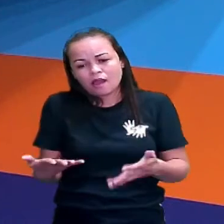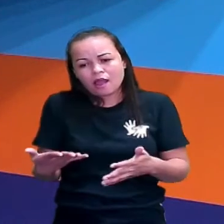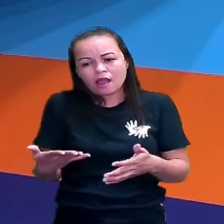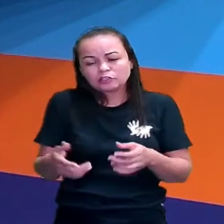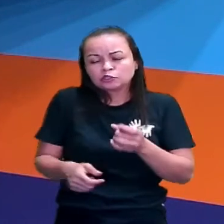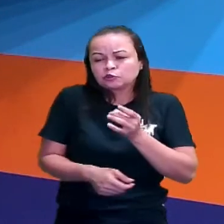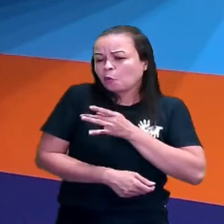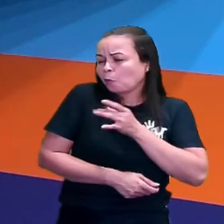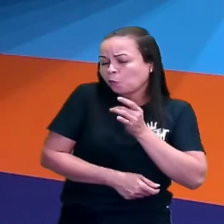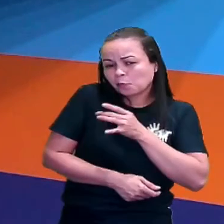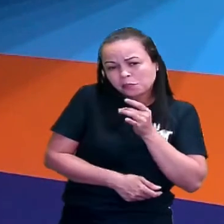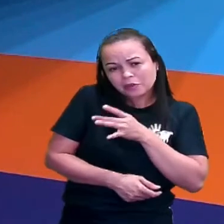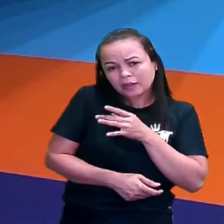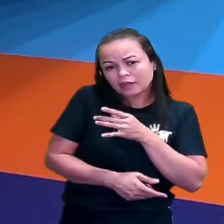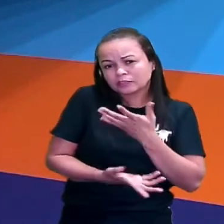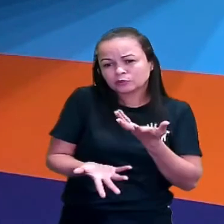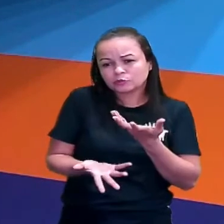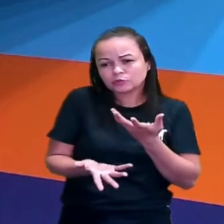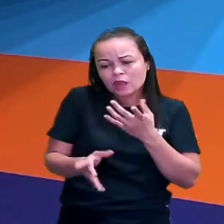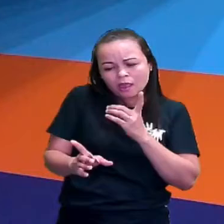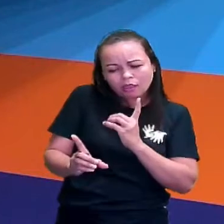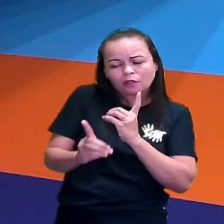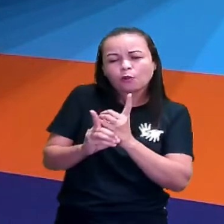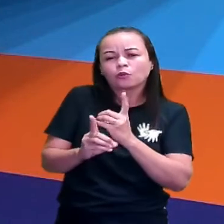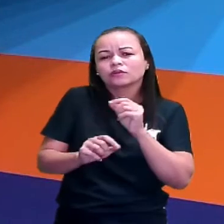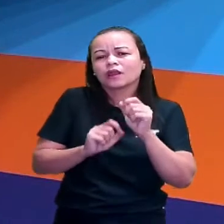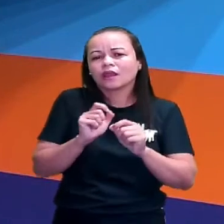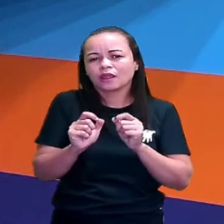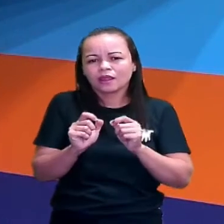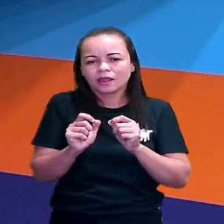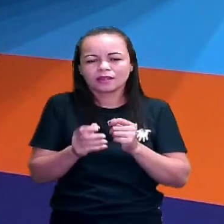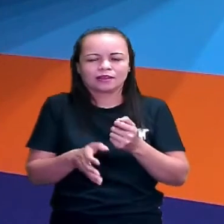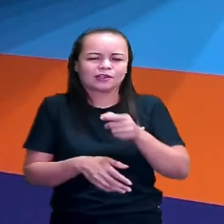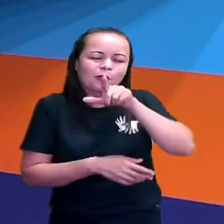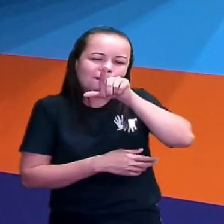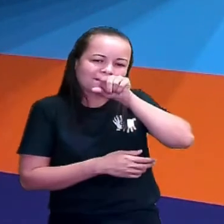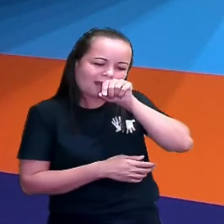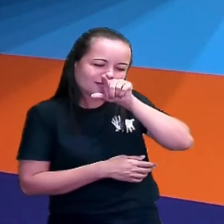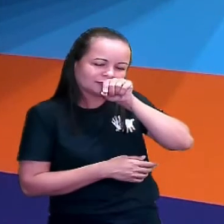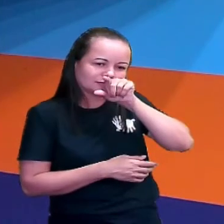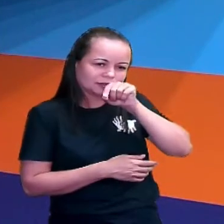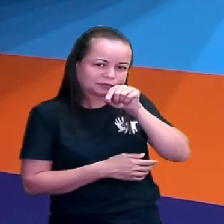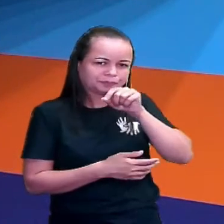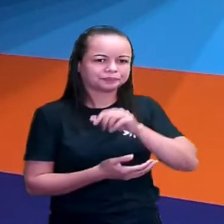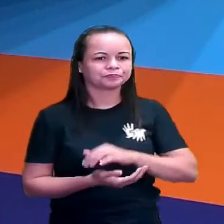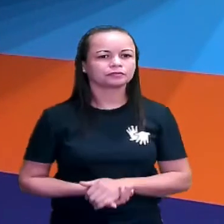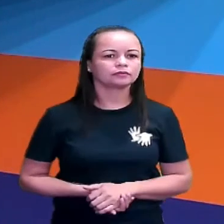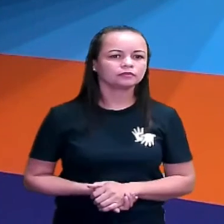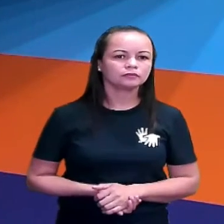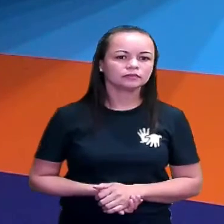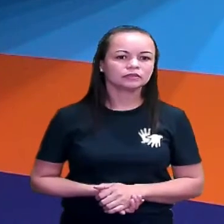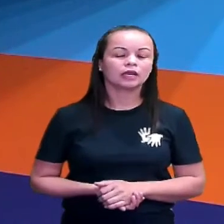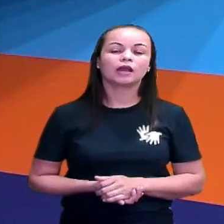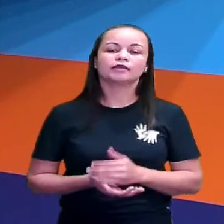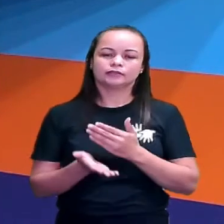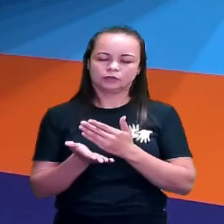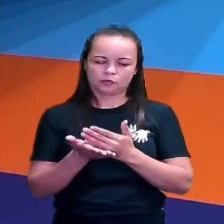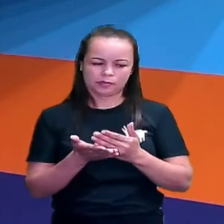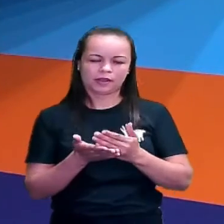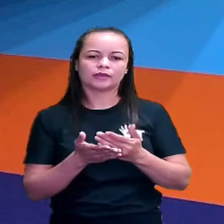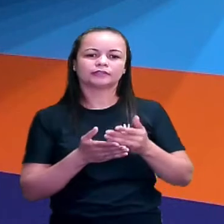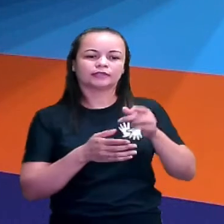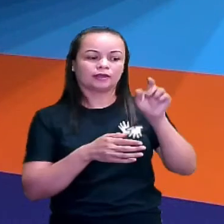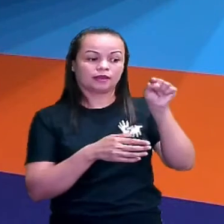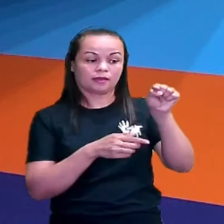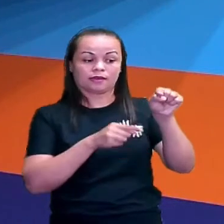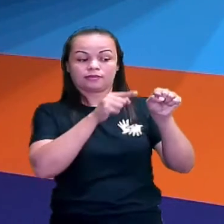medo do nado. Encontrei um passarinho. Então, a gente sempre começou daqui